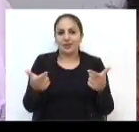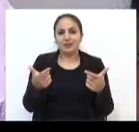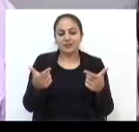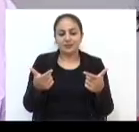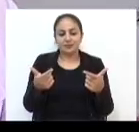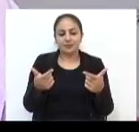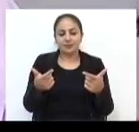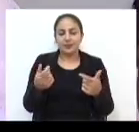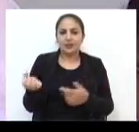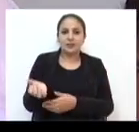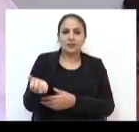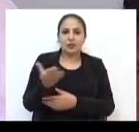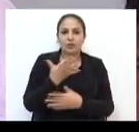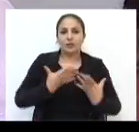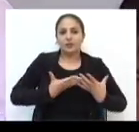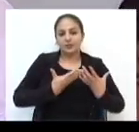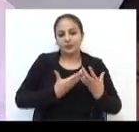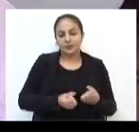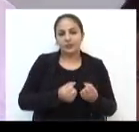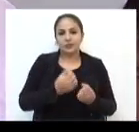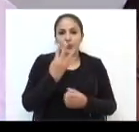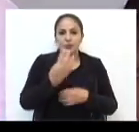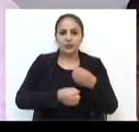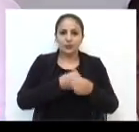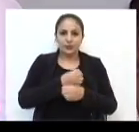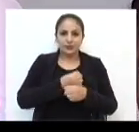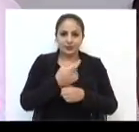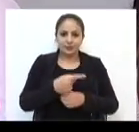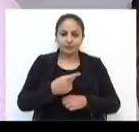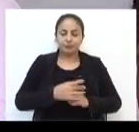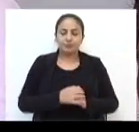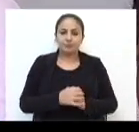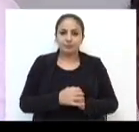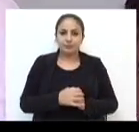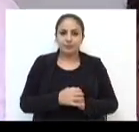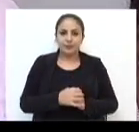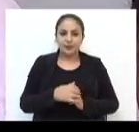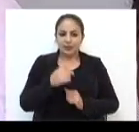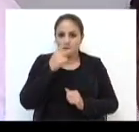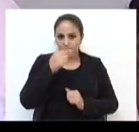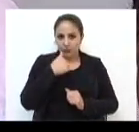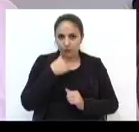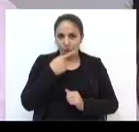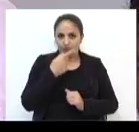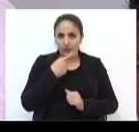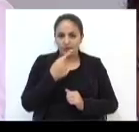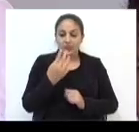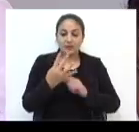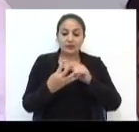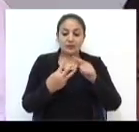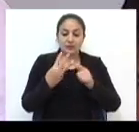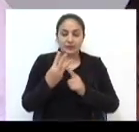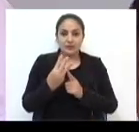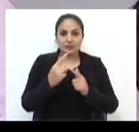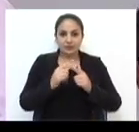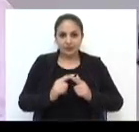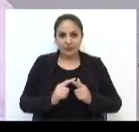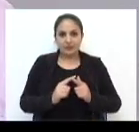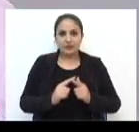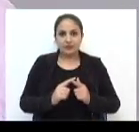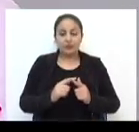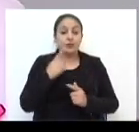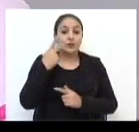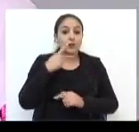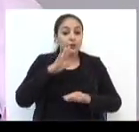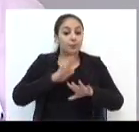nova aceitação nesses quatro anos aqui. Eu, como digo, fiquei em terceiro lugar, vereador que mais coloquei